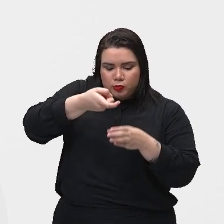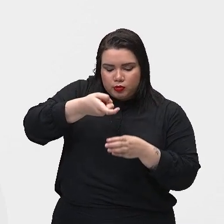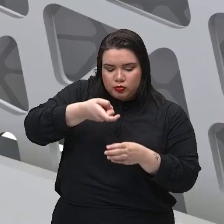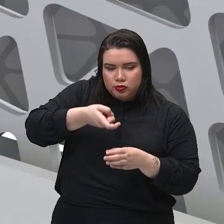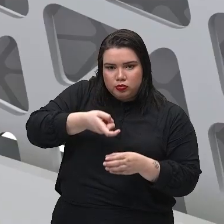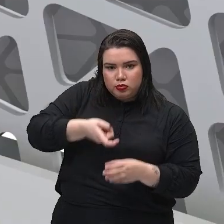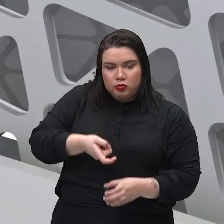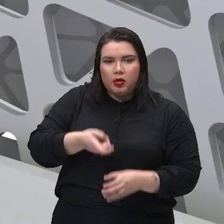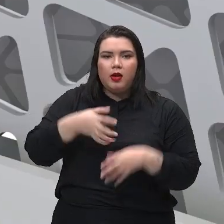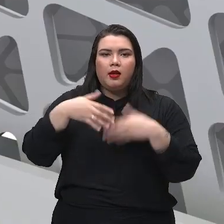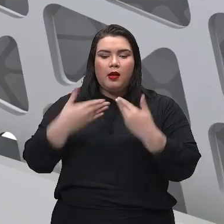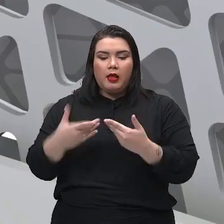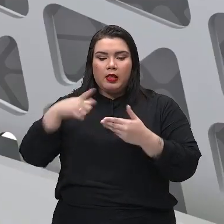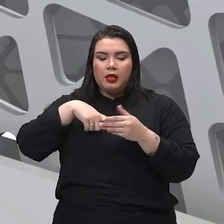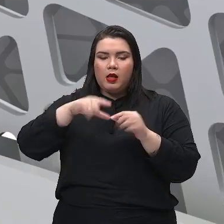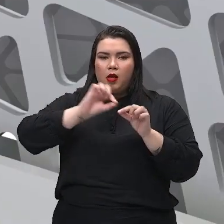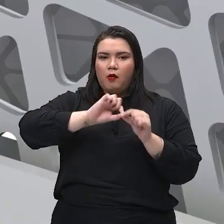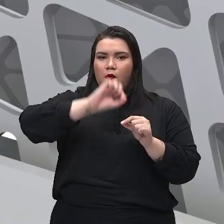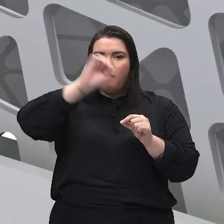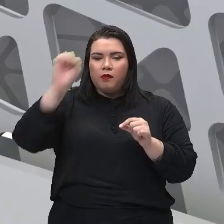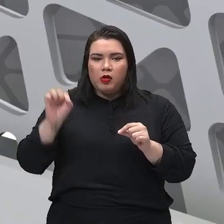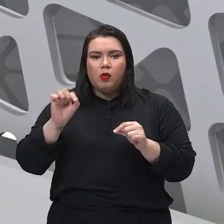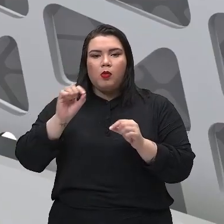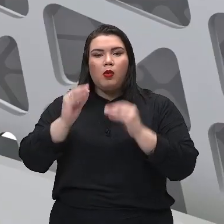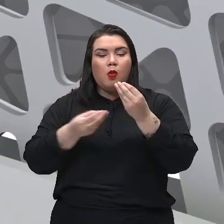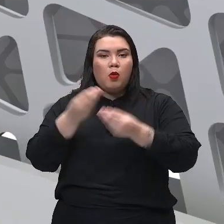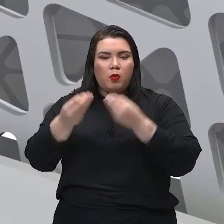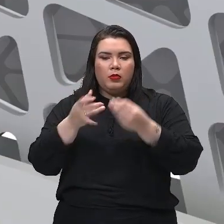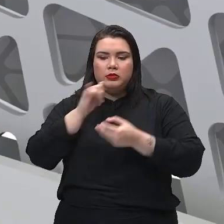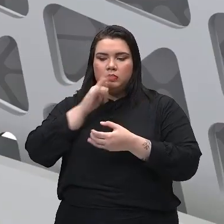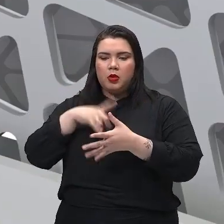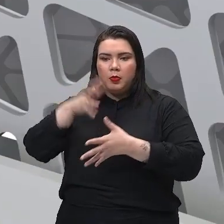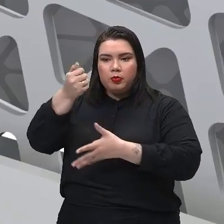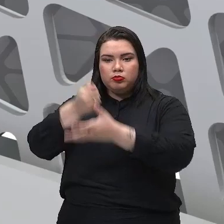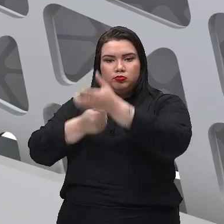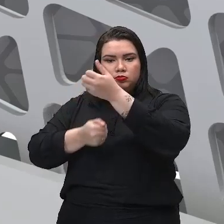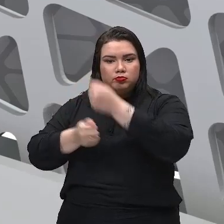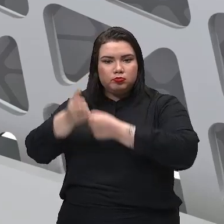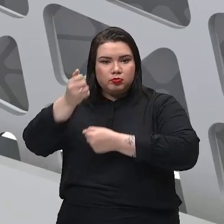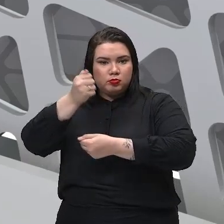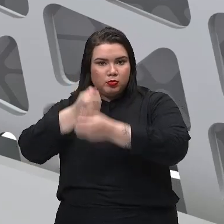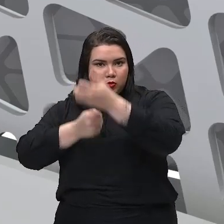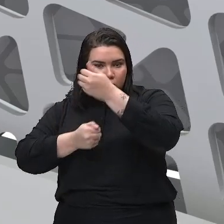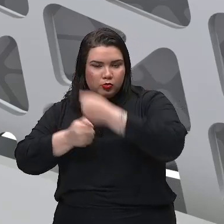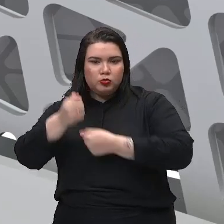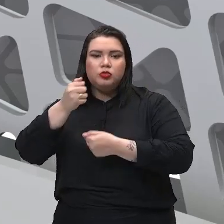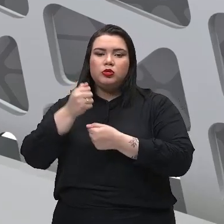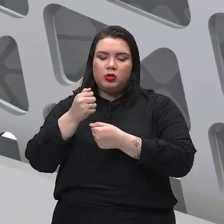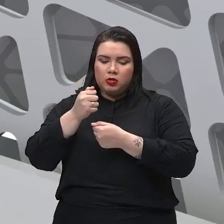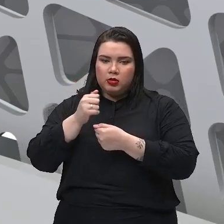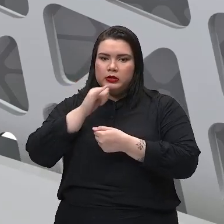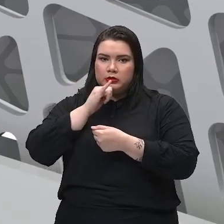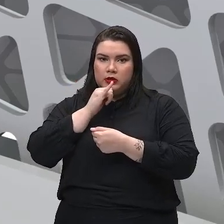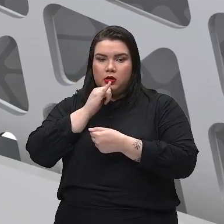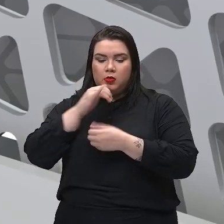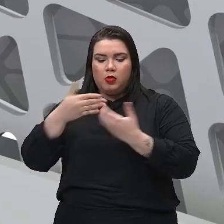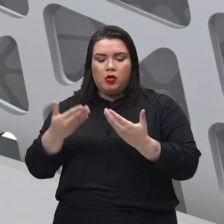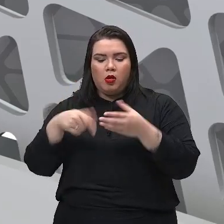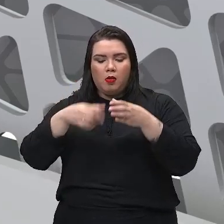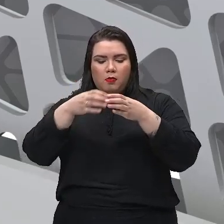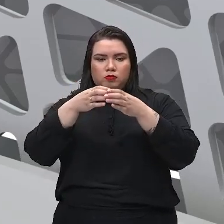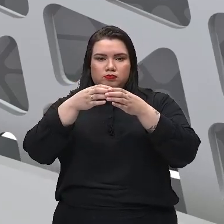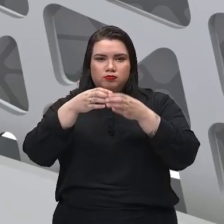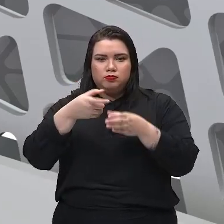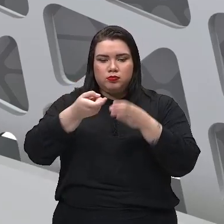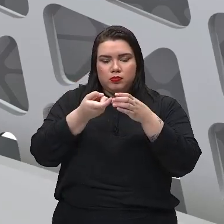corda e essa corda ajuda ali a descer. você soltar a corda, esse balde vai lá embaixo no poço.